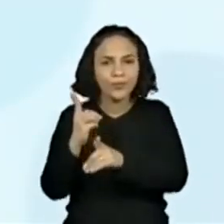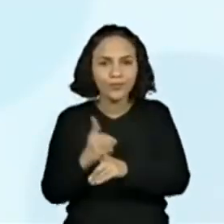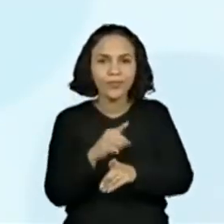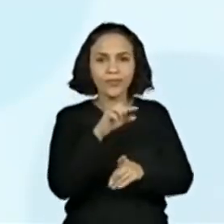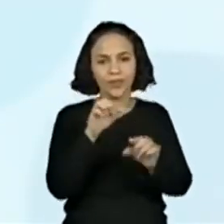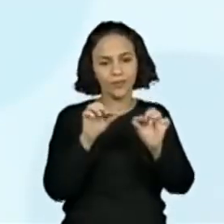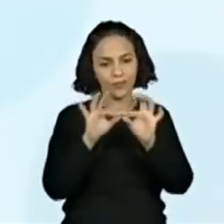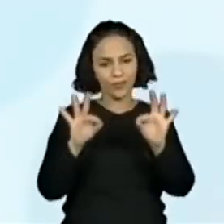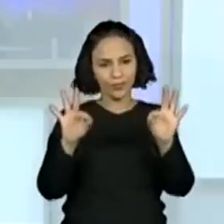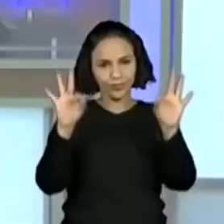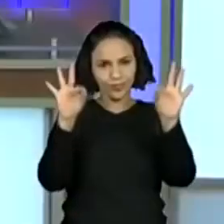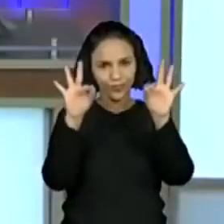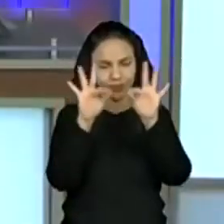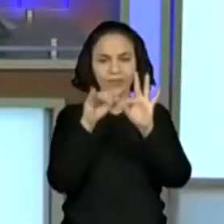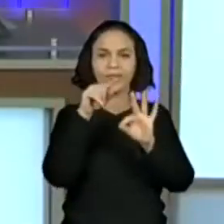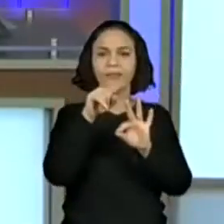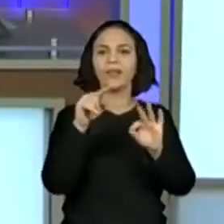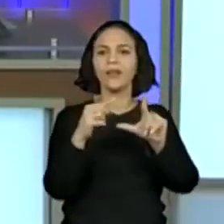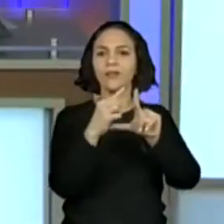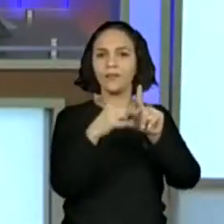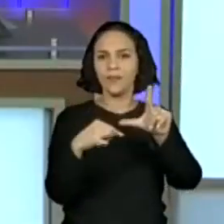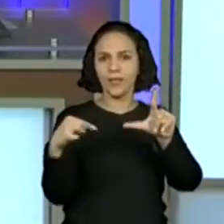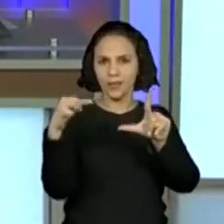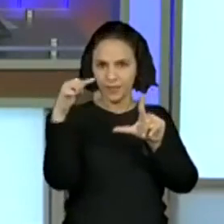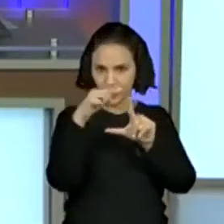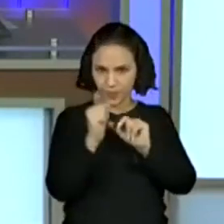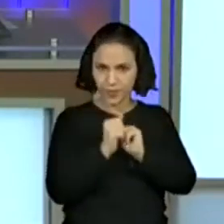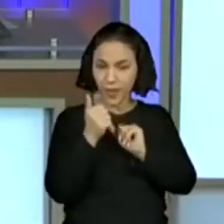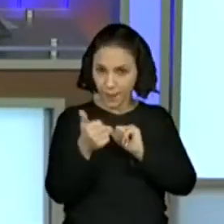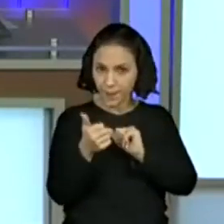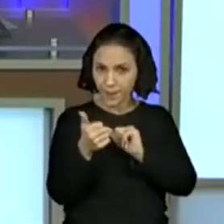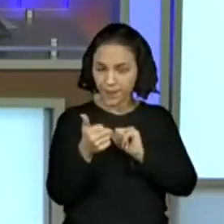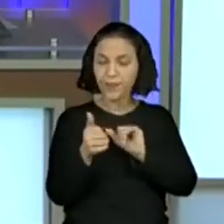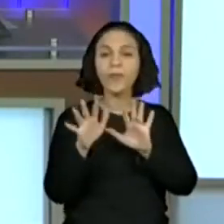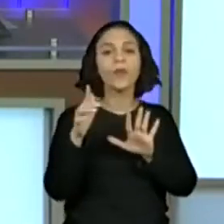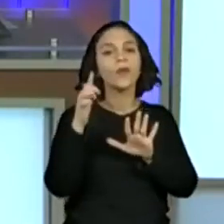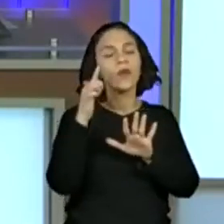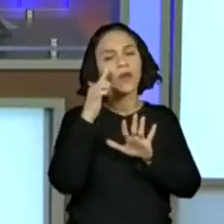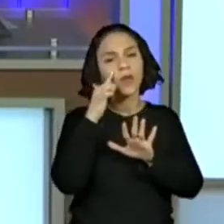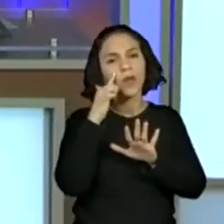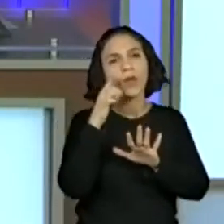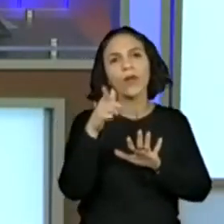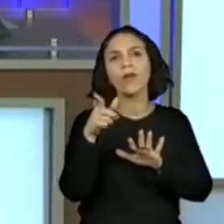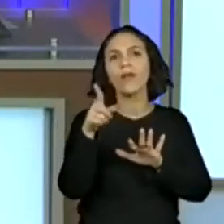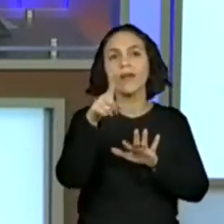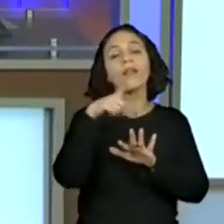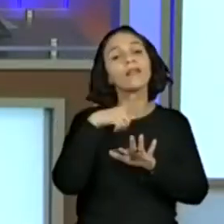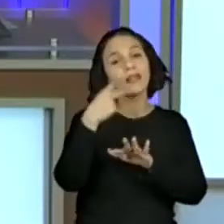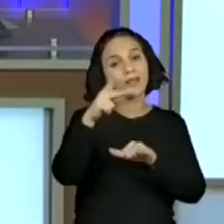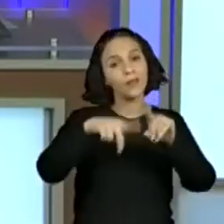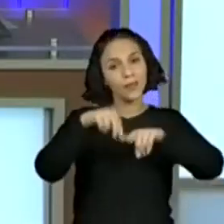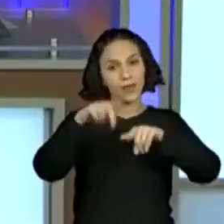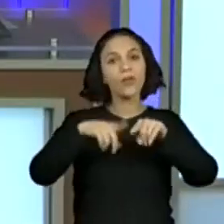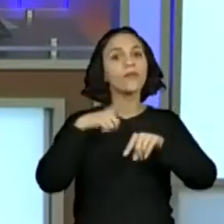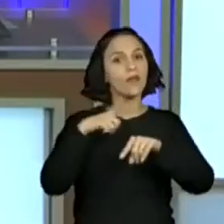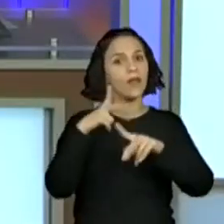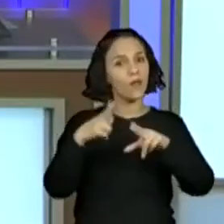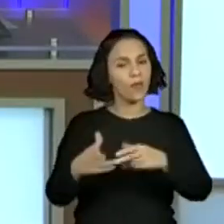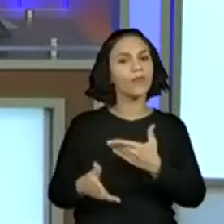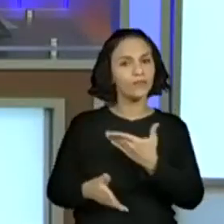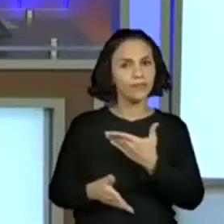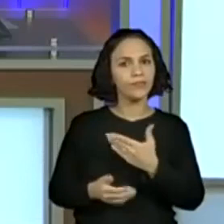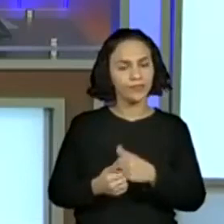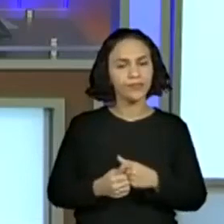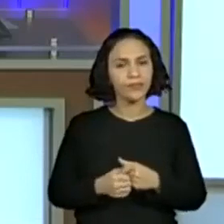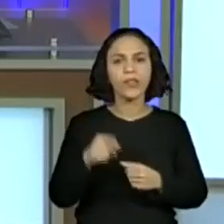Então, essa vai ser a atividade que vocês vão fazer em casa. Vocês vão medir, inclusive, ó, essa figura tem no material de vocês. Então, vocês